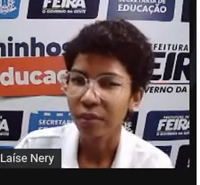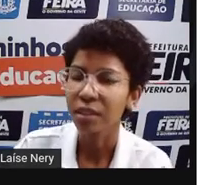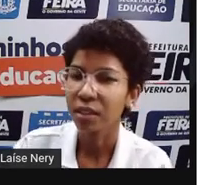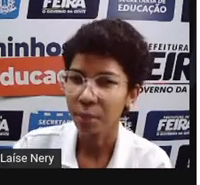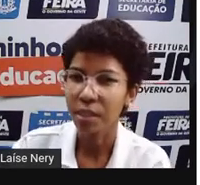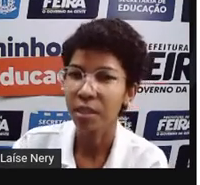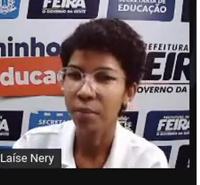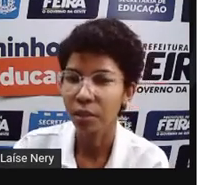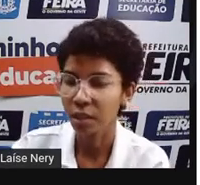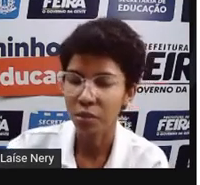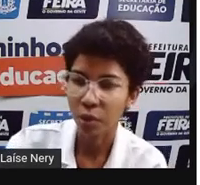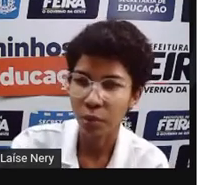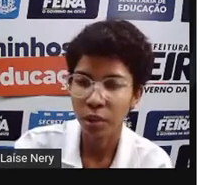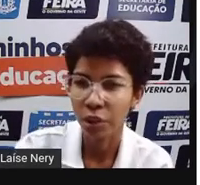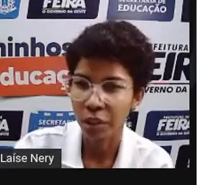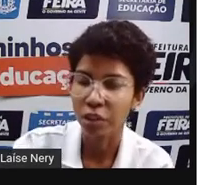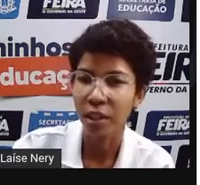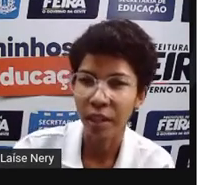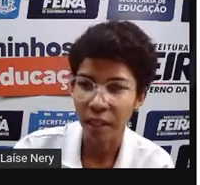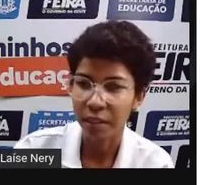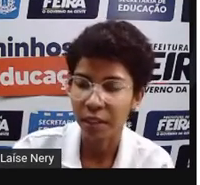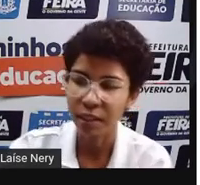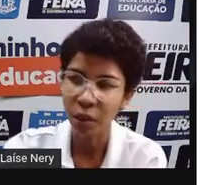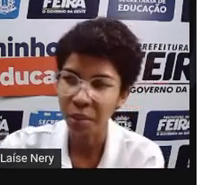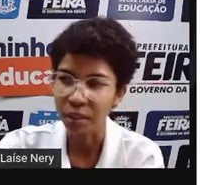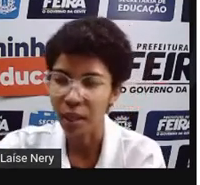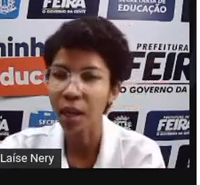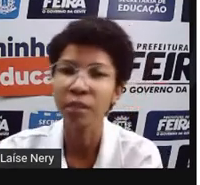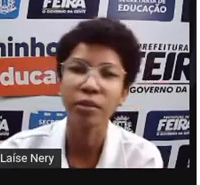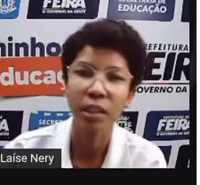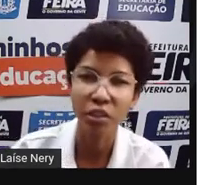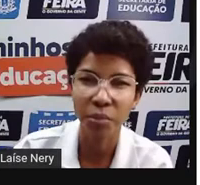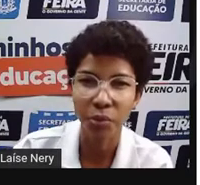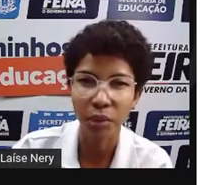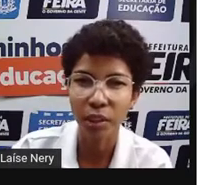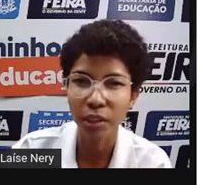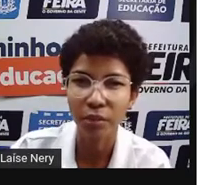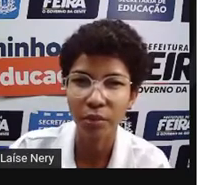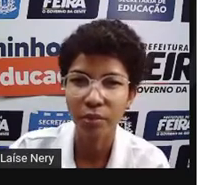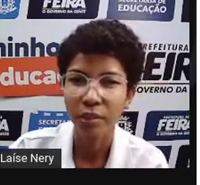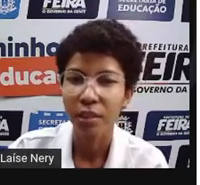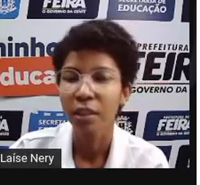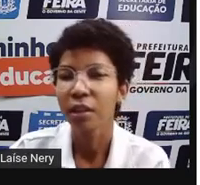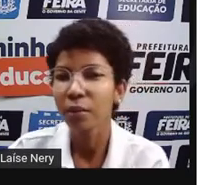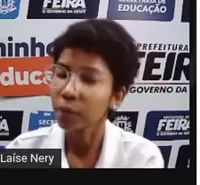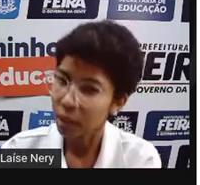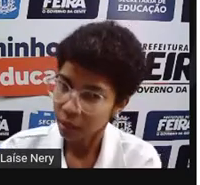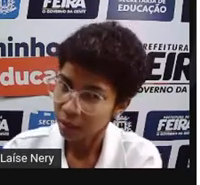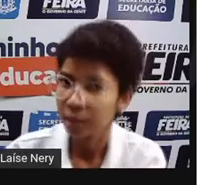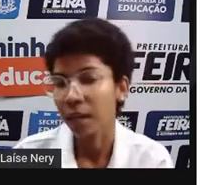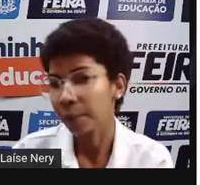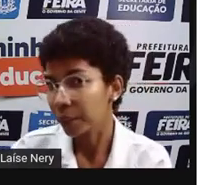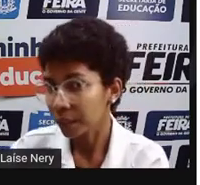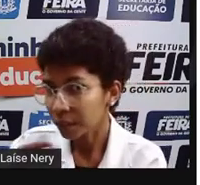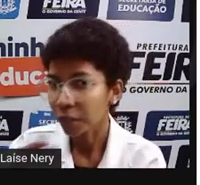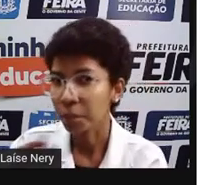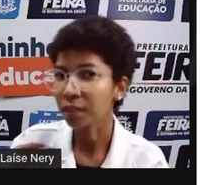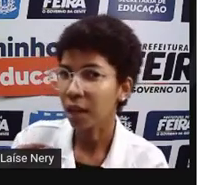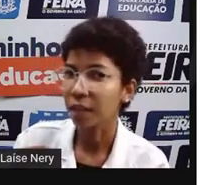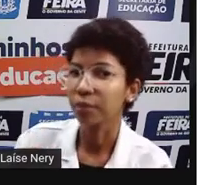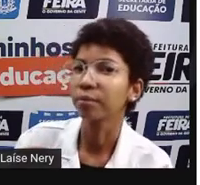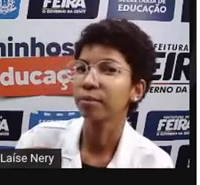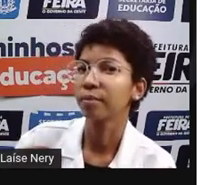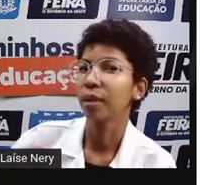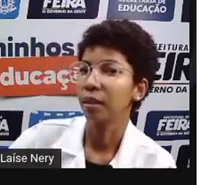Você tem percebido se a sua conta de energia elétrica tem aumentado, tem diminuído? Porque na minha tem